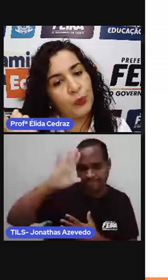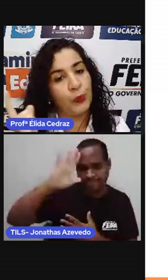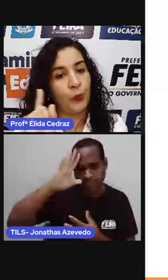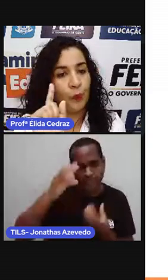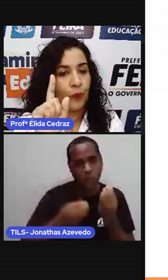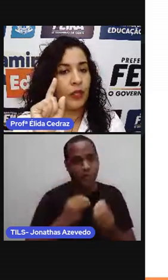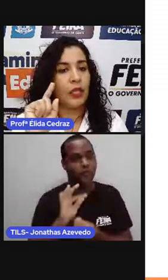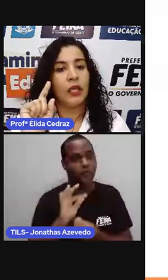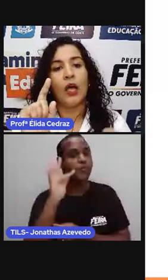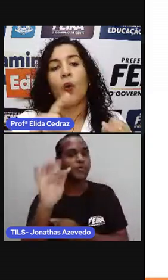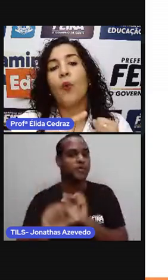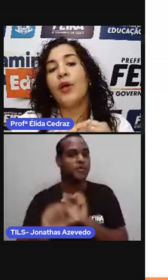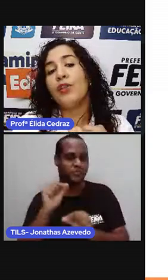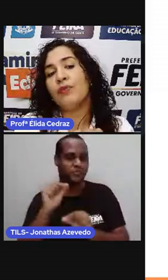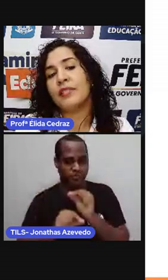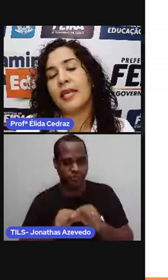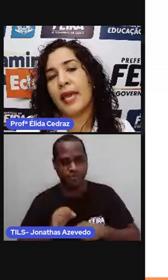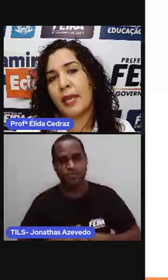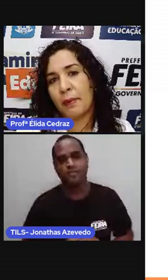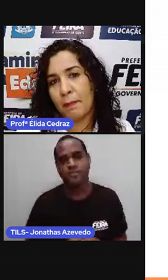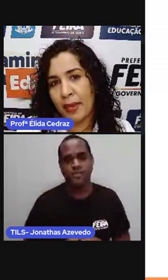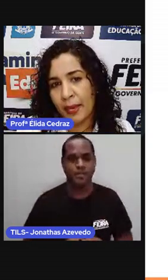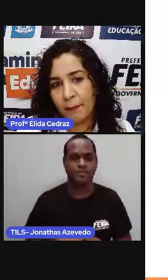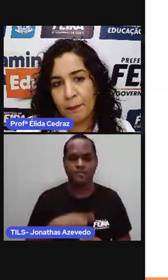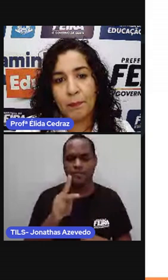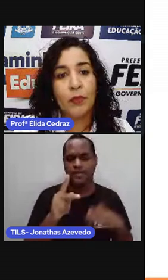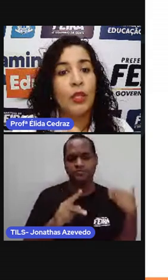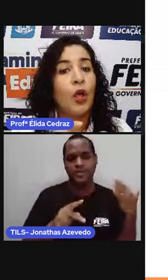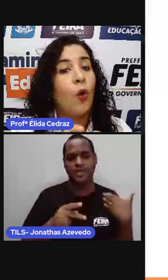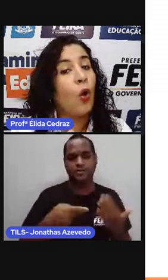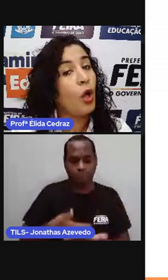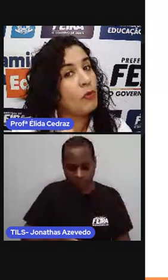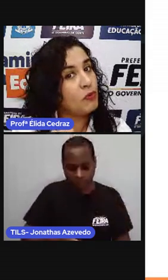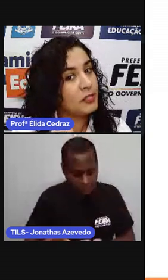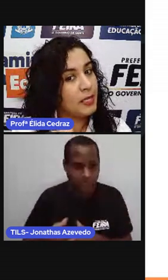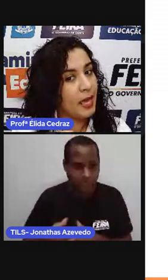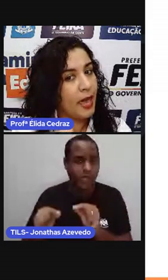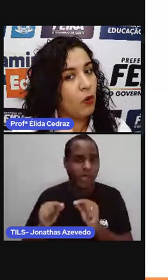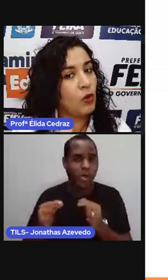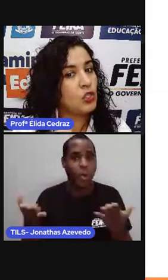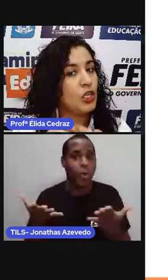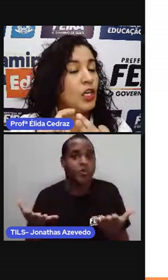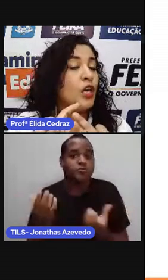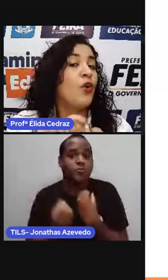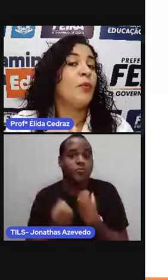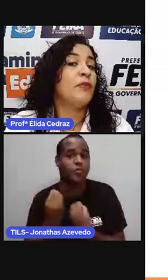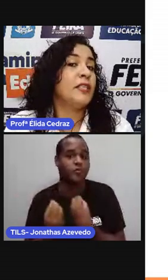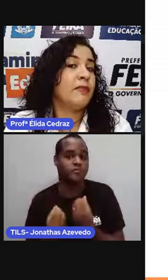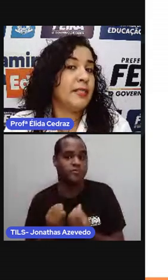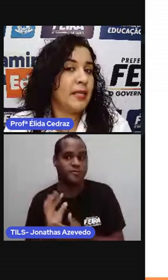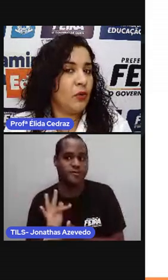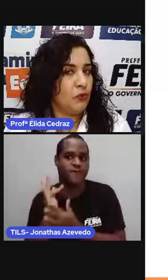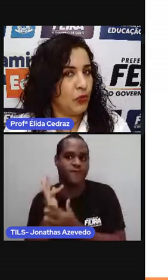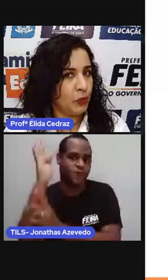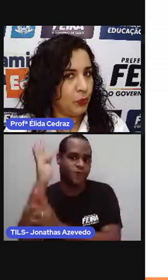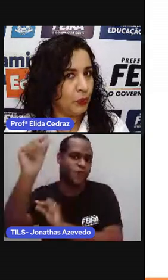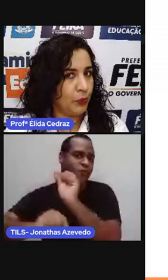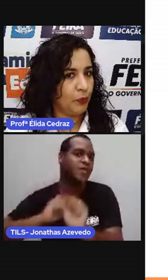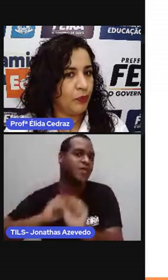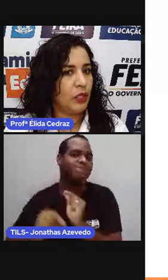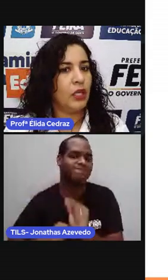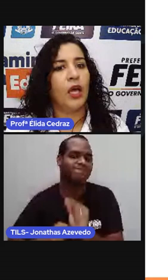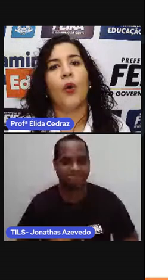no futuro. Quando você era bebê como você é hoje e como você vai ser no